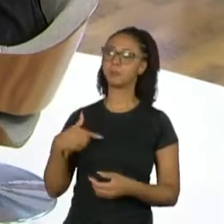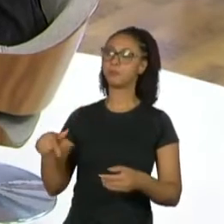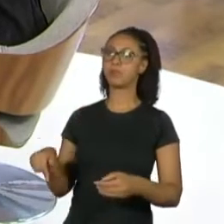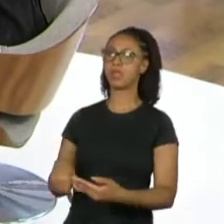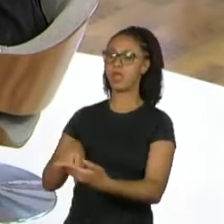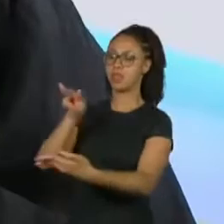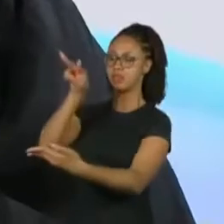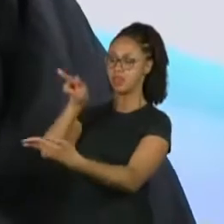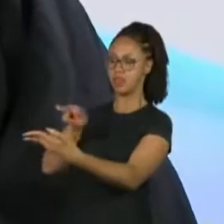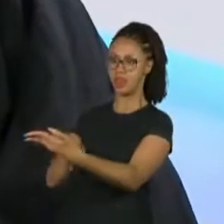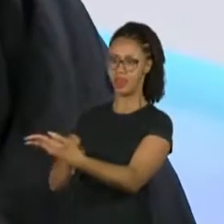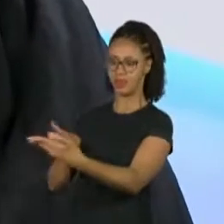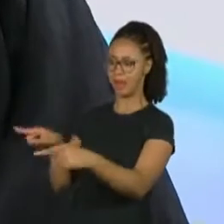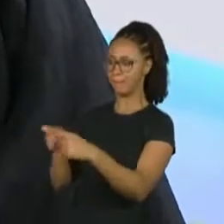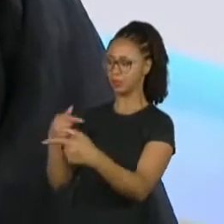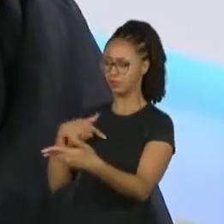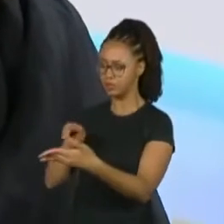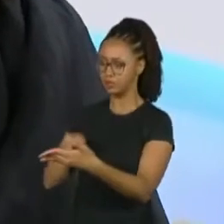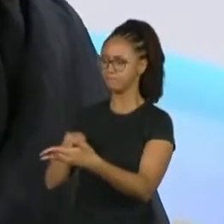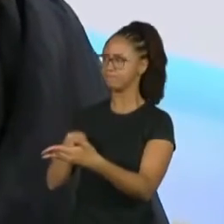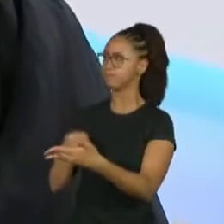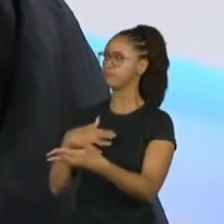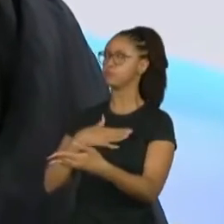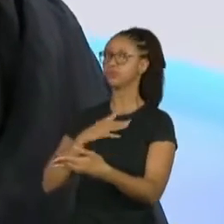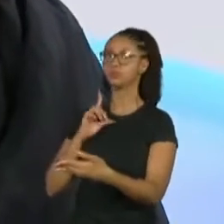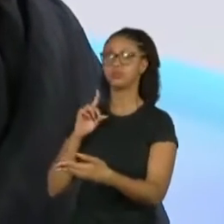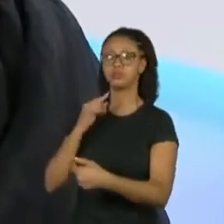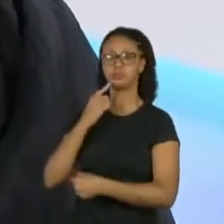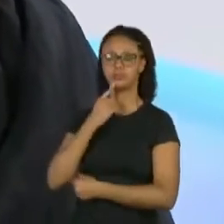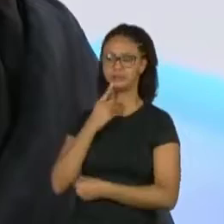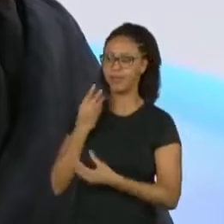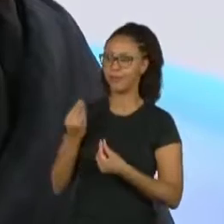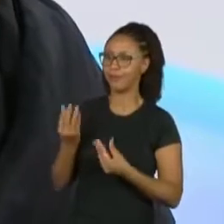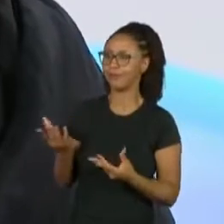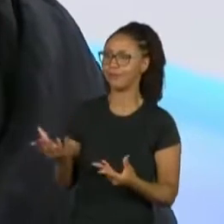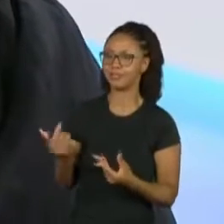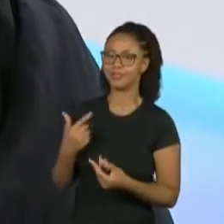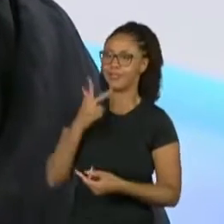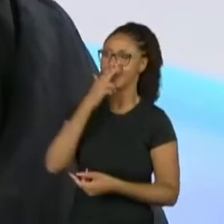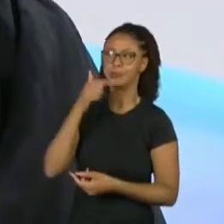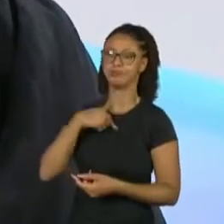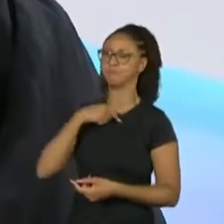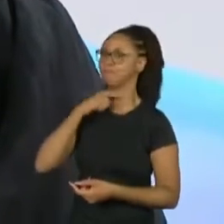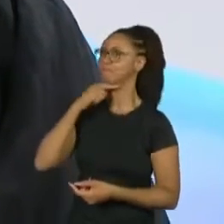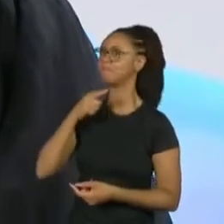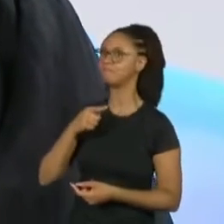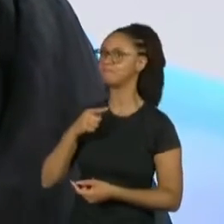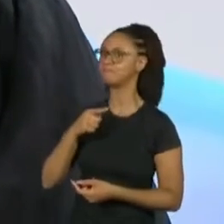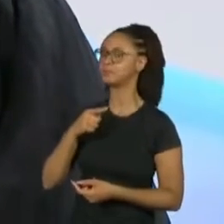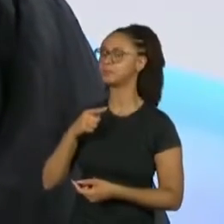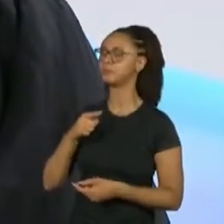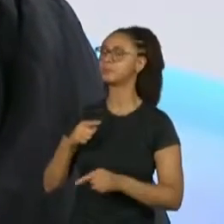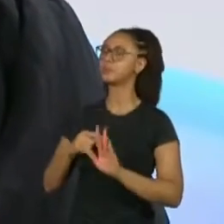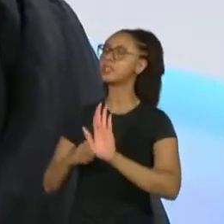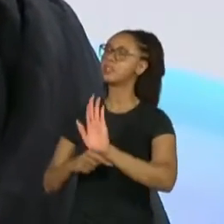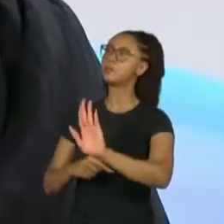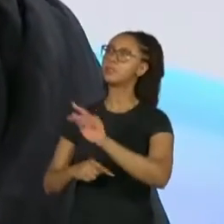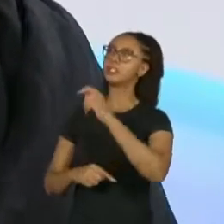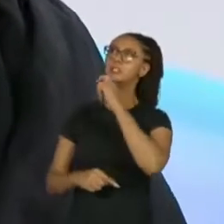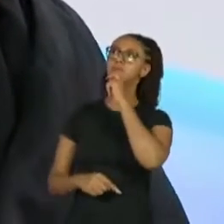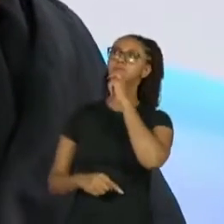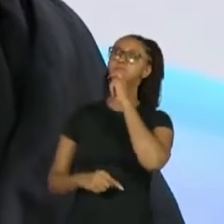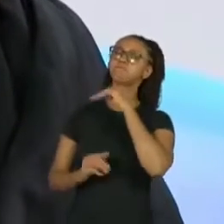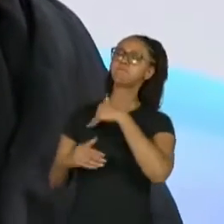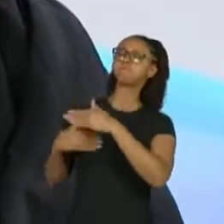letra, falei, meu Deus do céu, como é que vai ser? Não vou dar conta disso. Mas